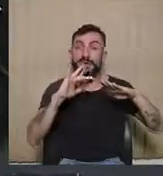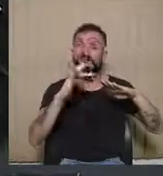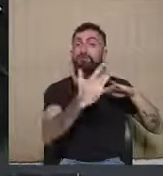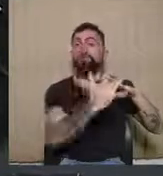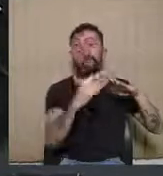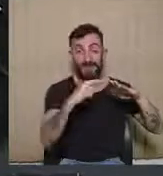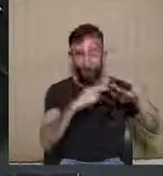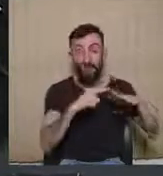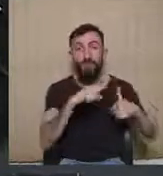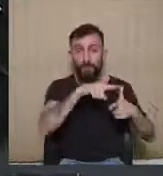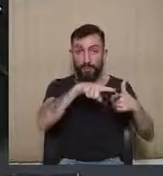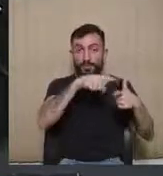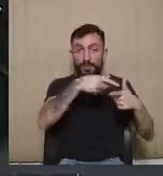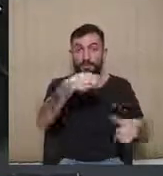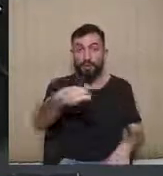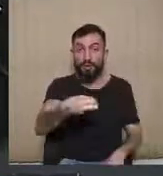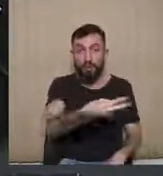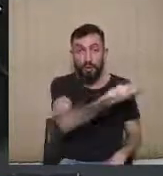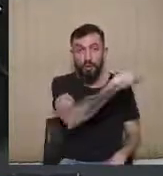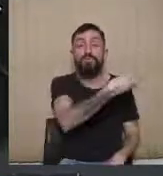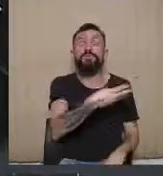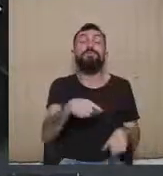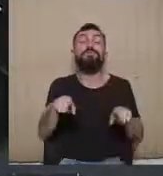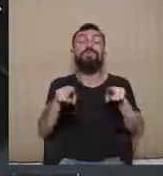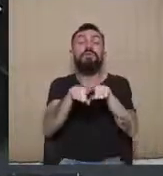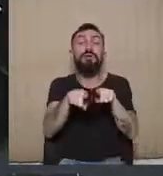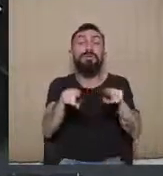e a outra, com essa nova,